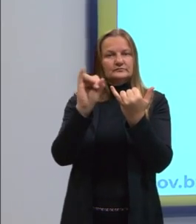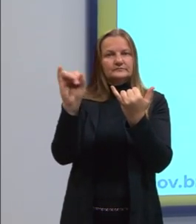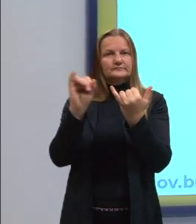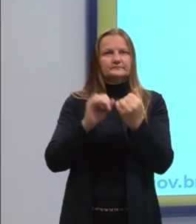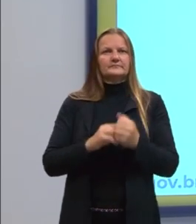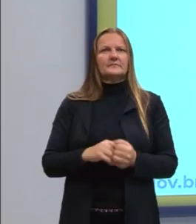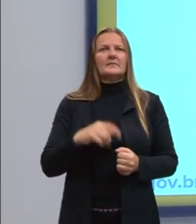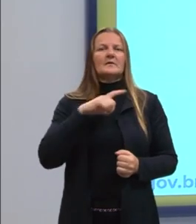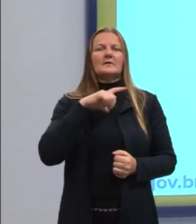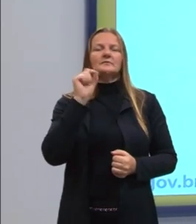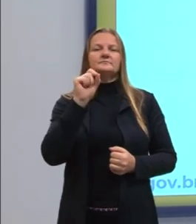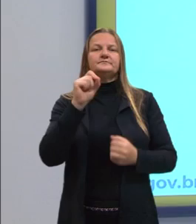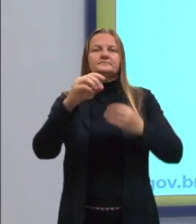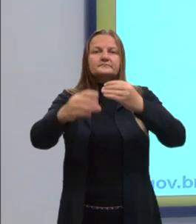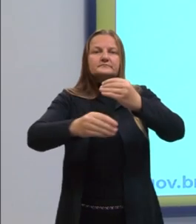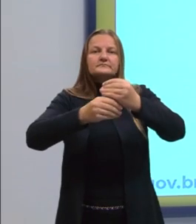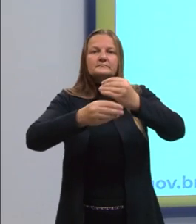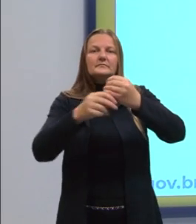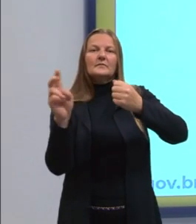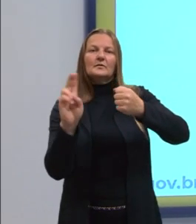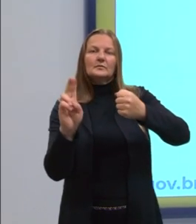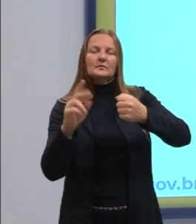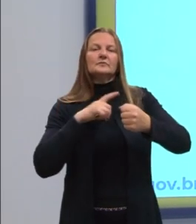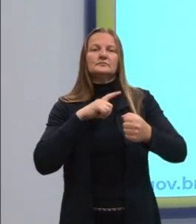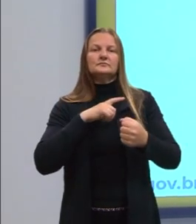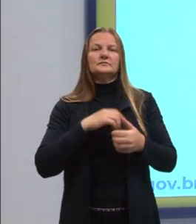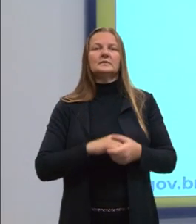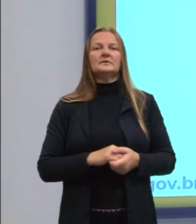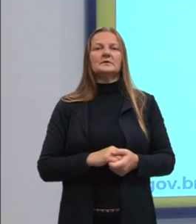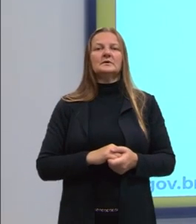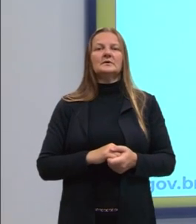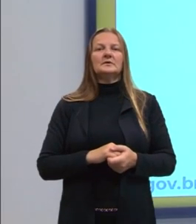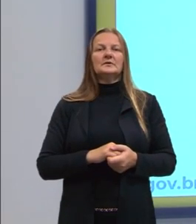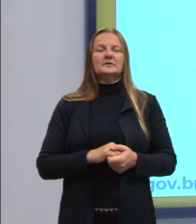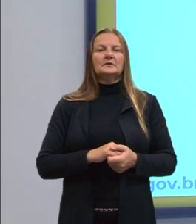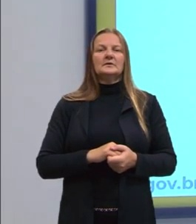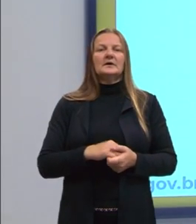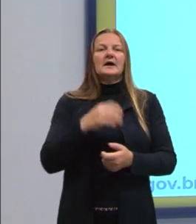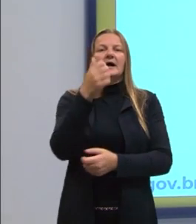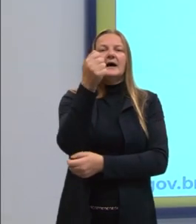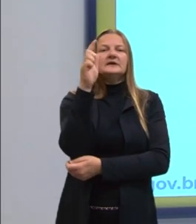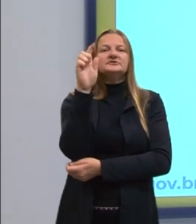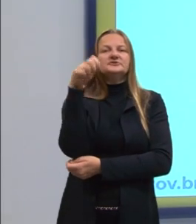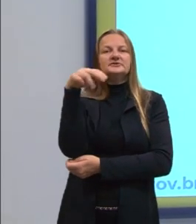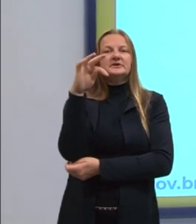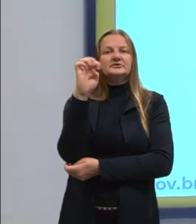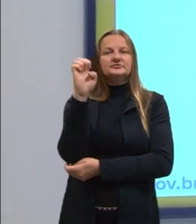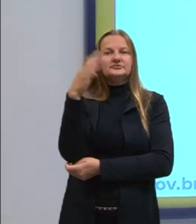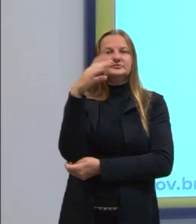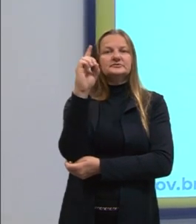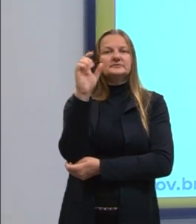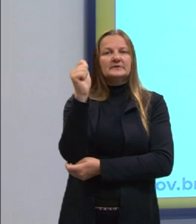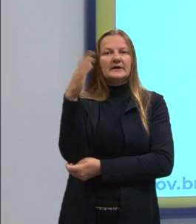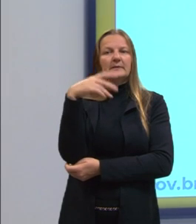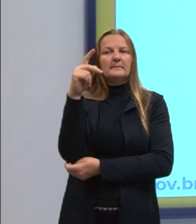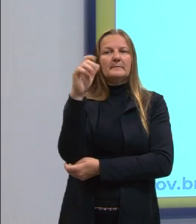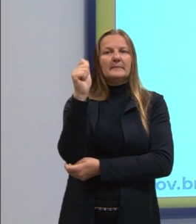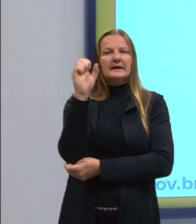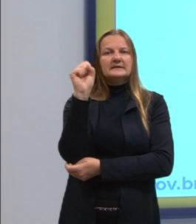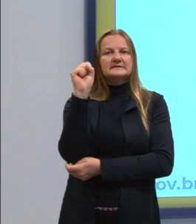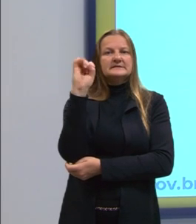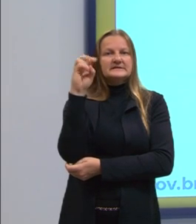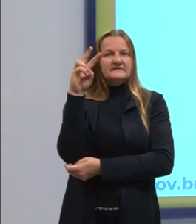A gente tem o complemento nominal e a gente tem o agente da passiva. E, por fim,